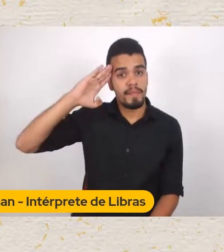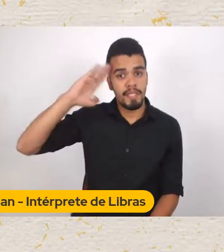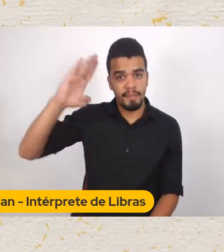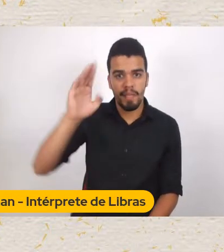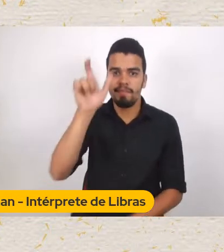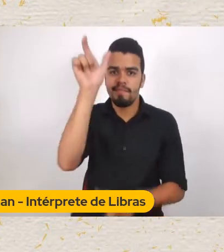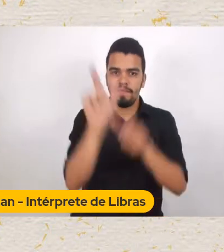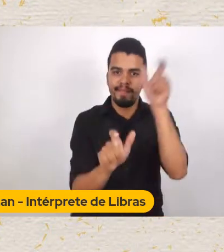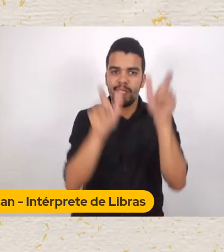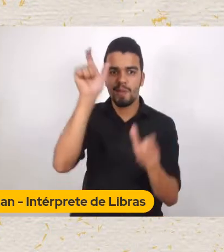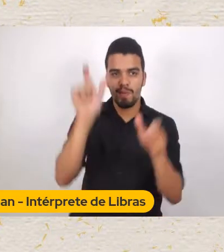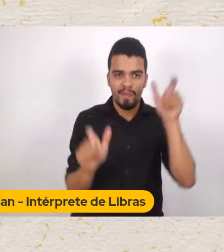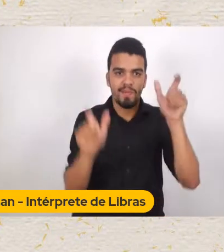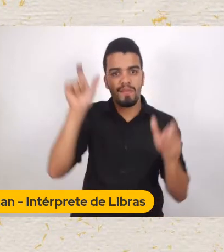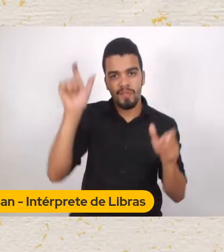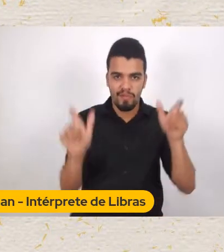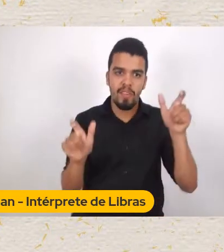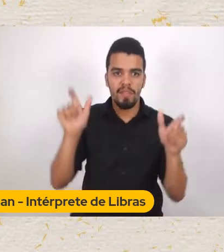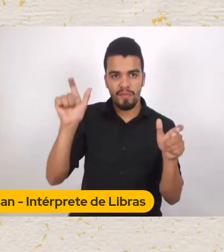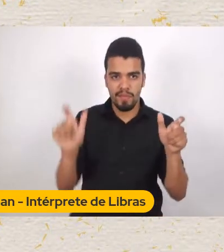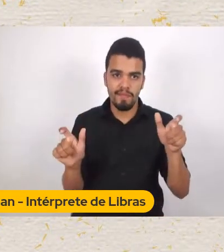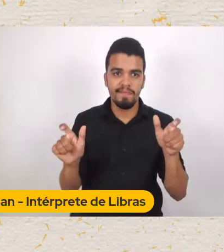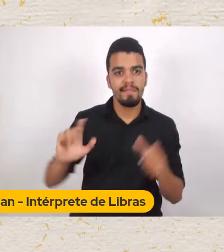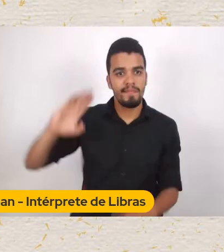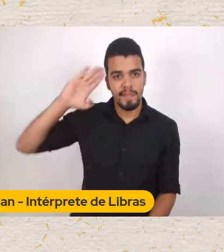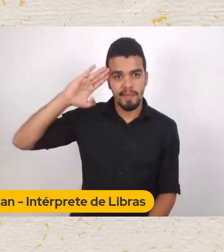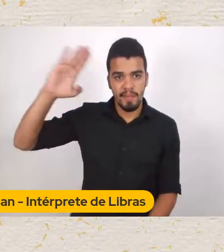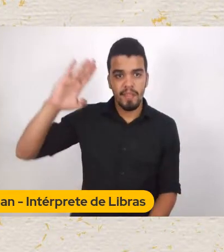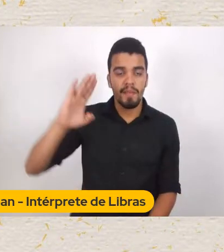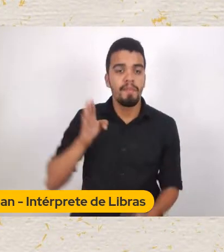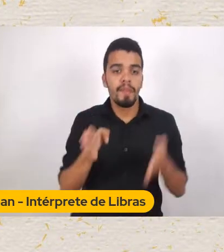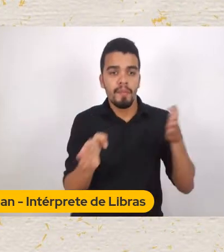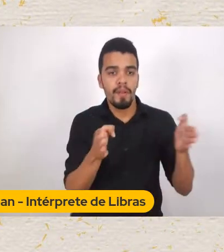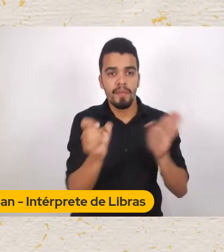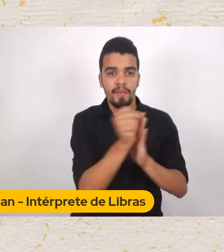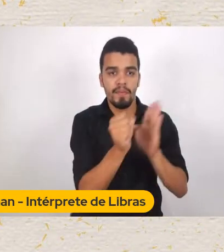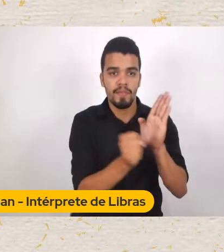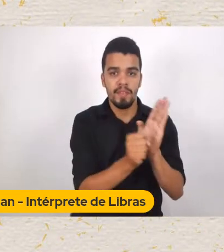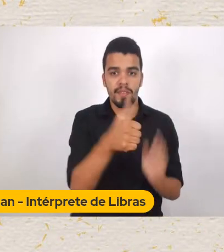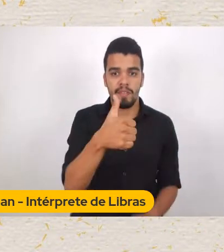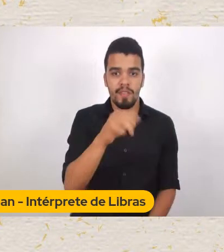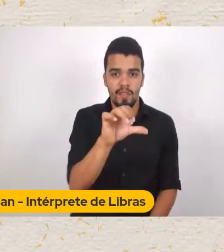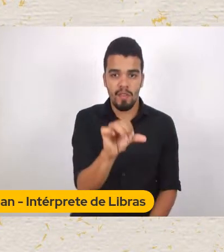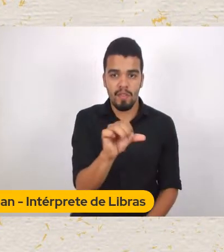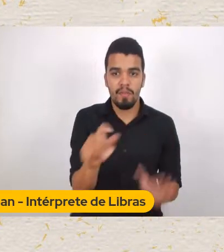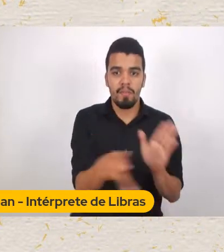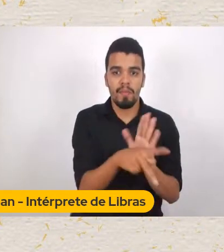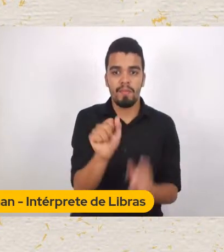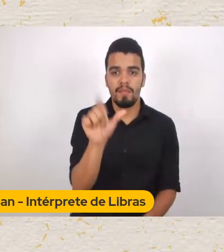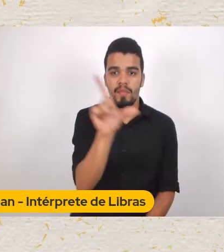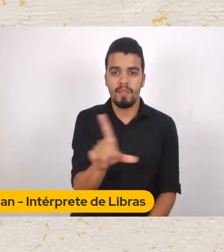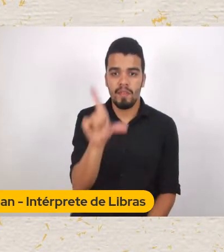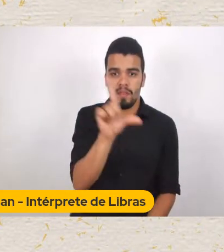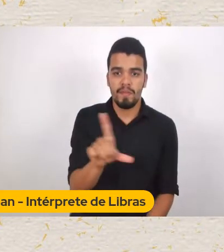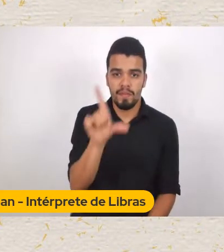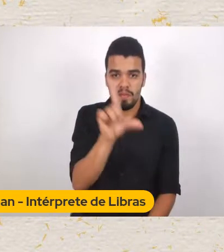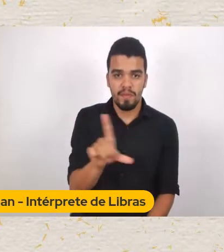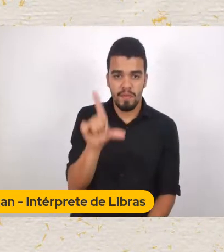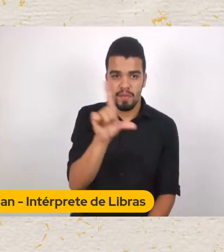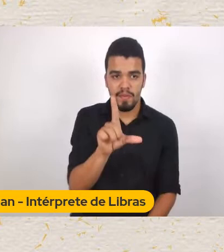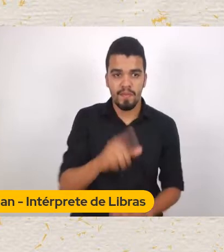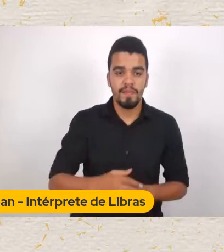operaram a orientalização Durante o século XIX Da literatura E a partir daí Ditaram